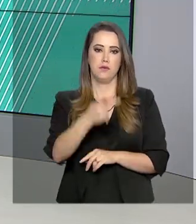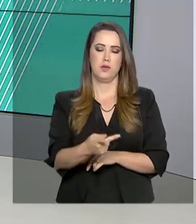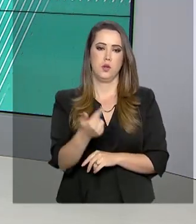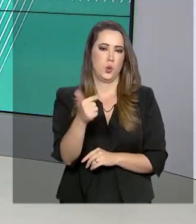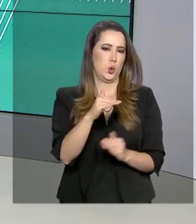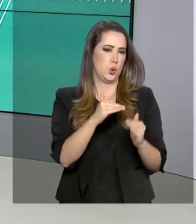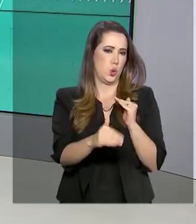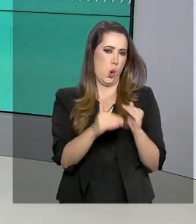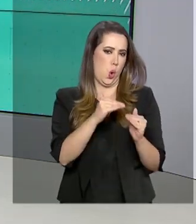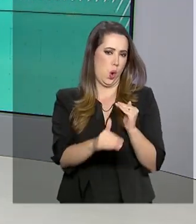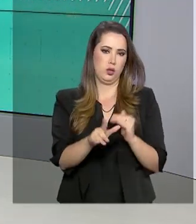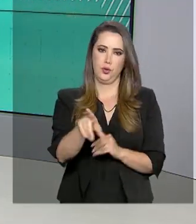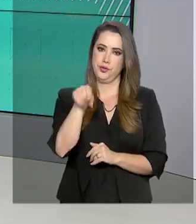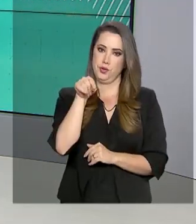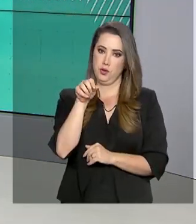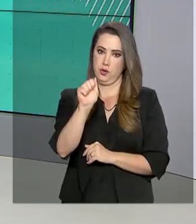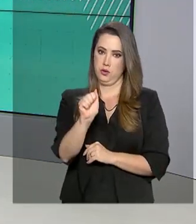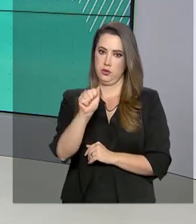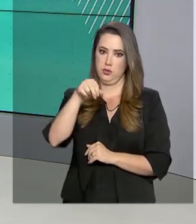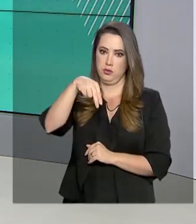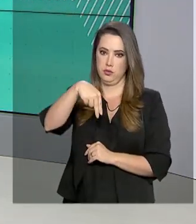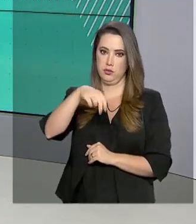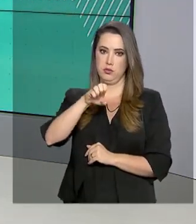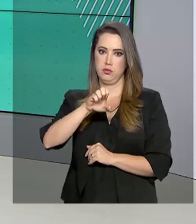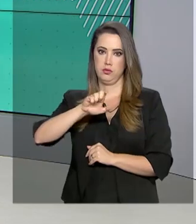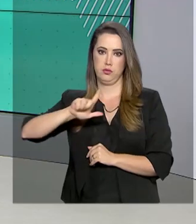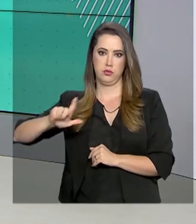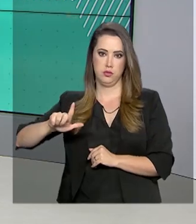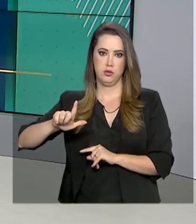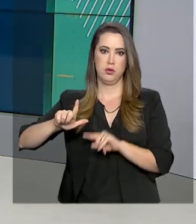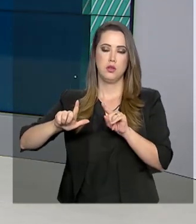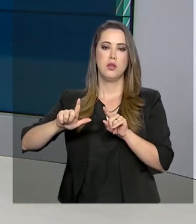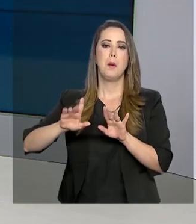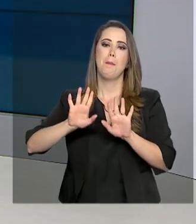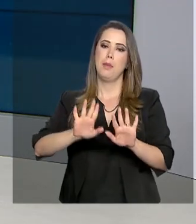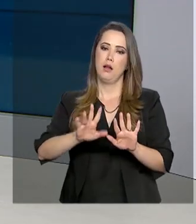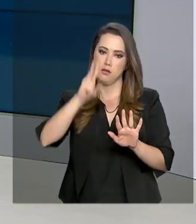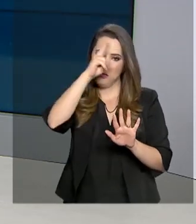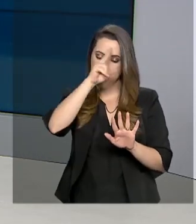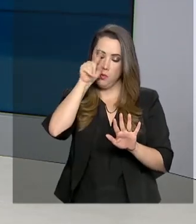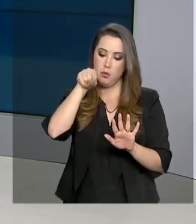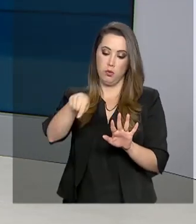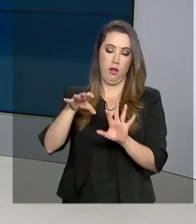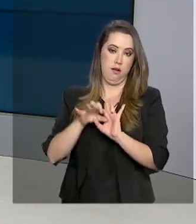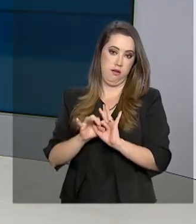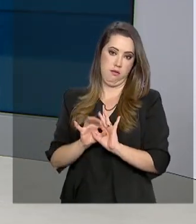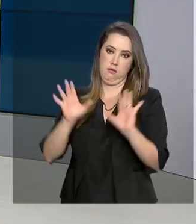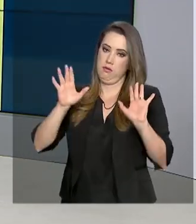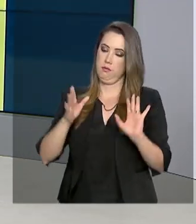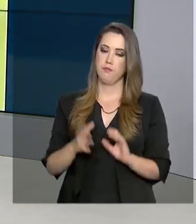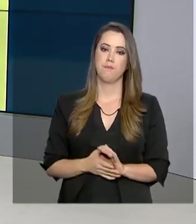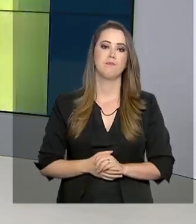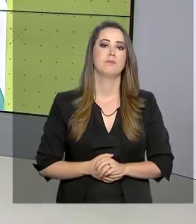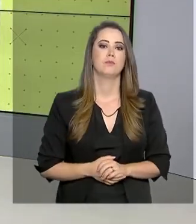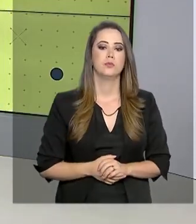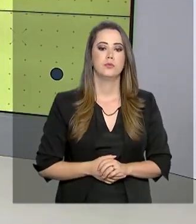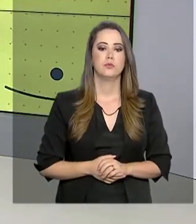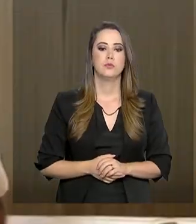que não concorda com a decisão da Agência Nacional de Energia Elétrica, a ANEEL, mas lembrou que a agência tem autonomia.